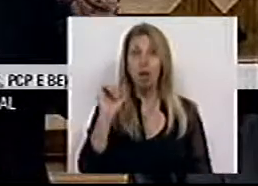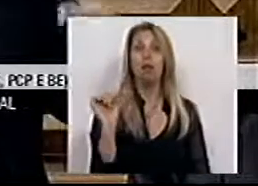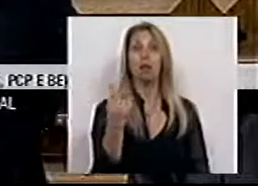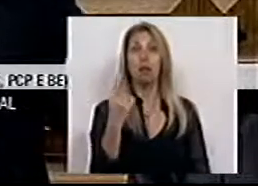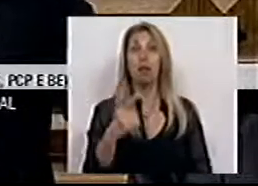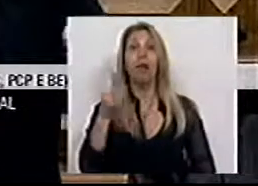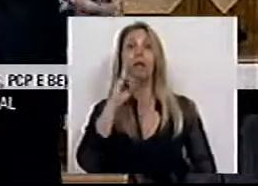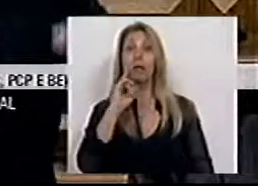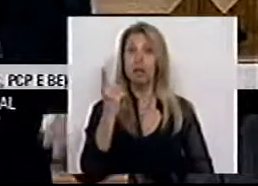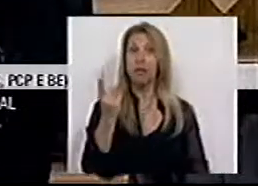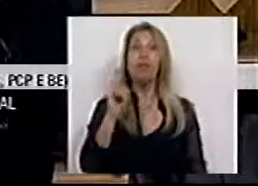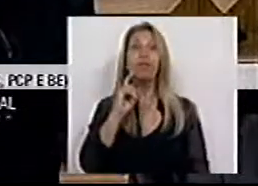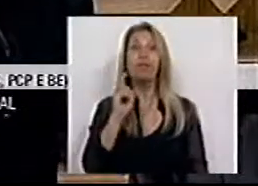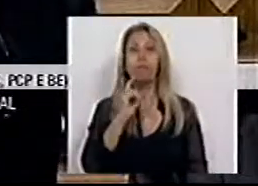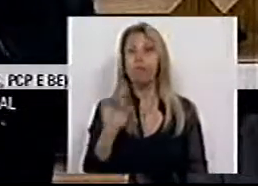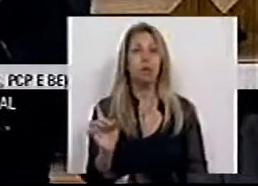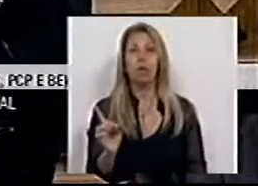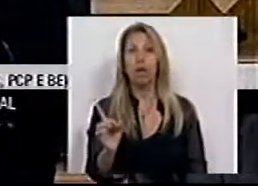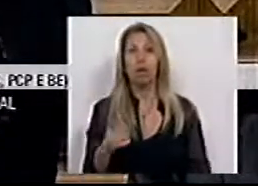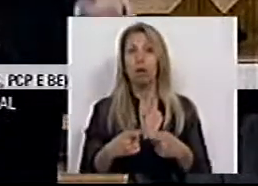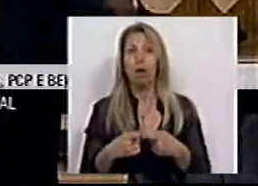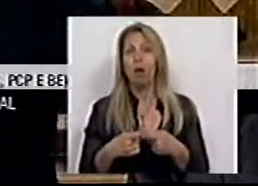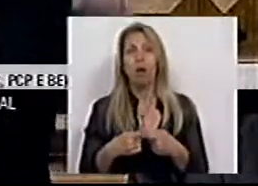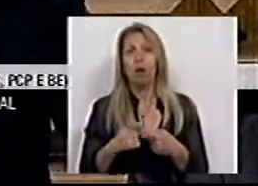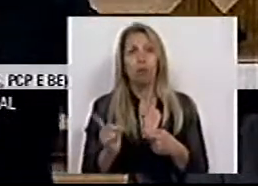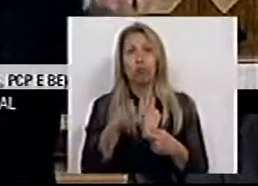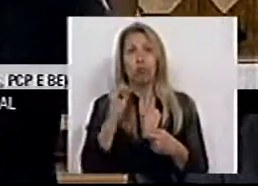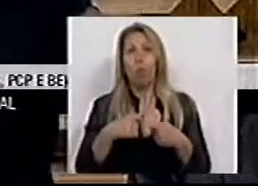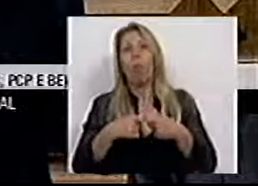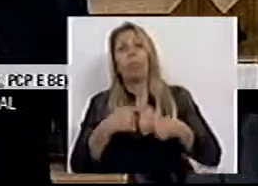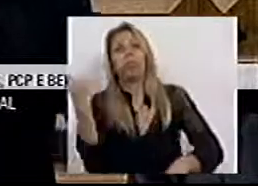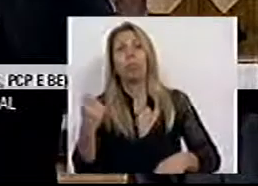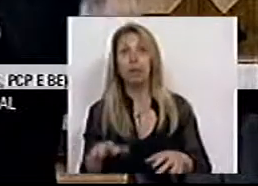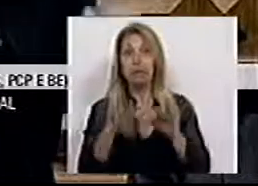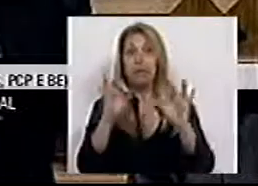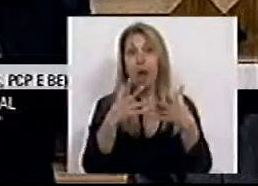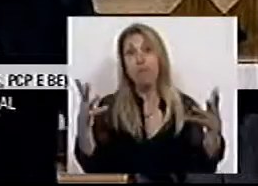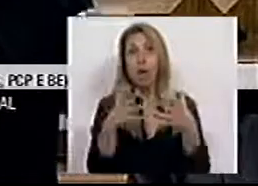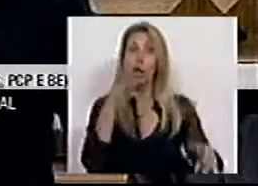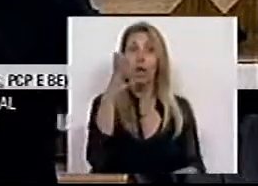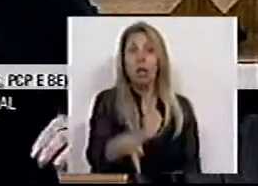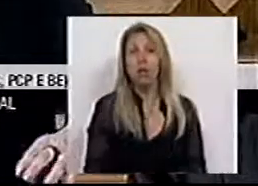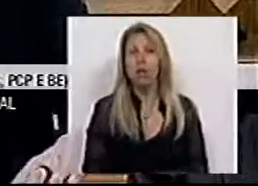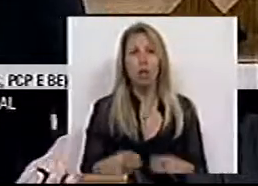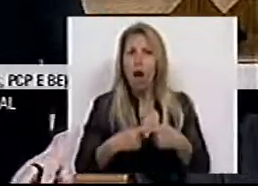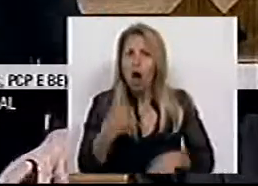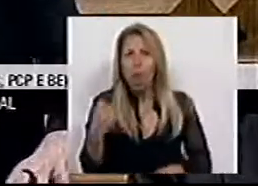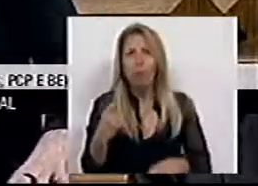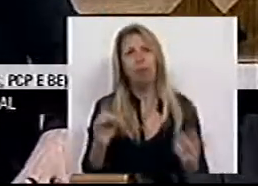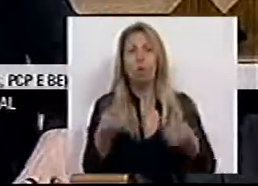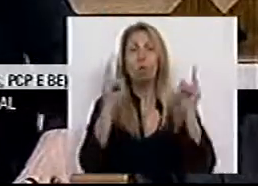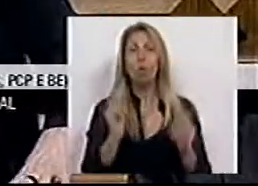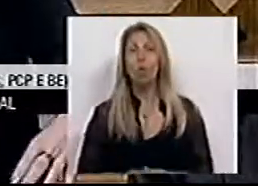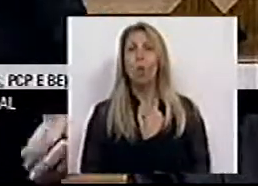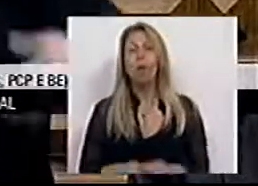garantias de defesa não são incompatíveis, como assim quer a maioria. Não são incompatíveis. É